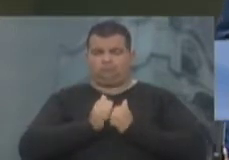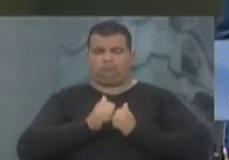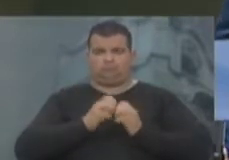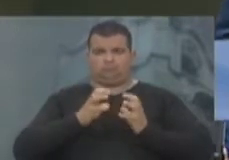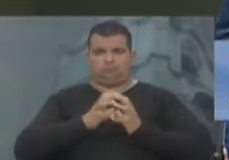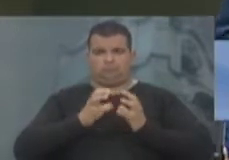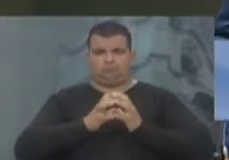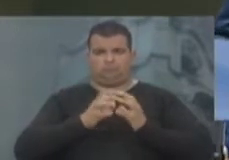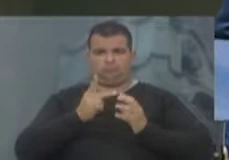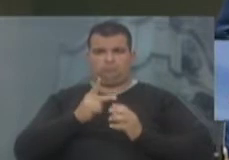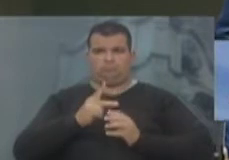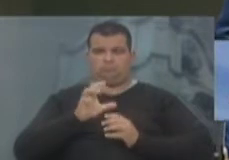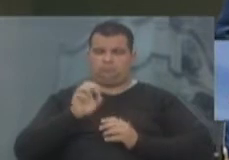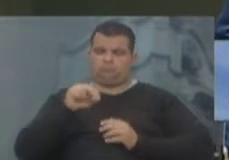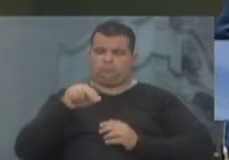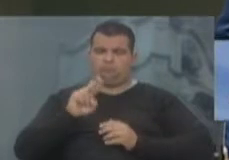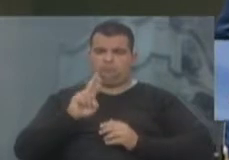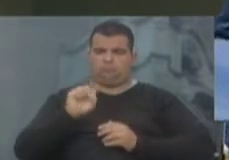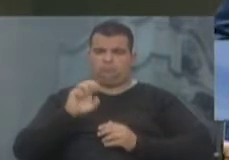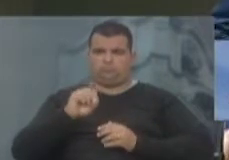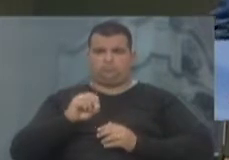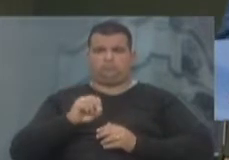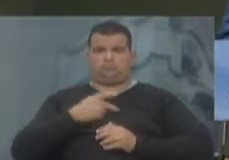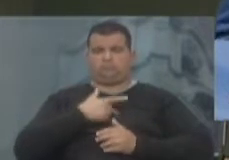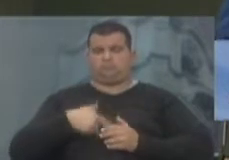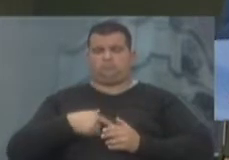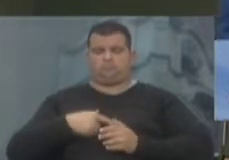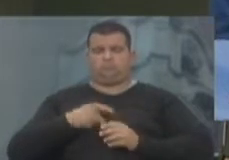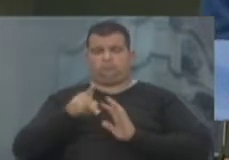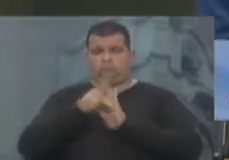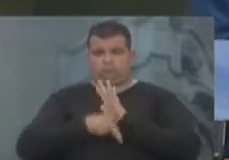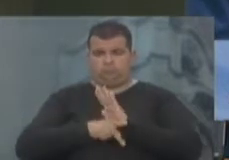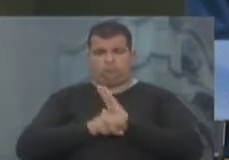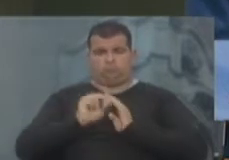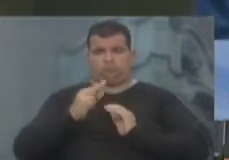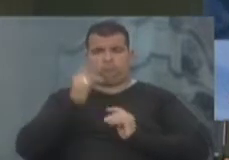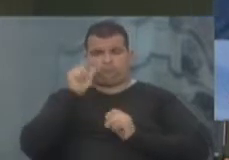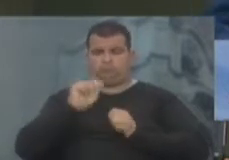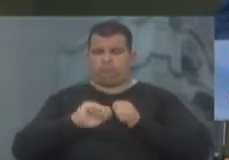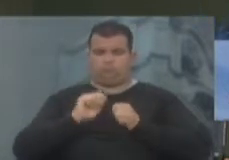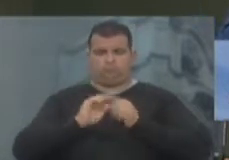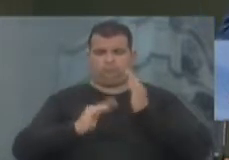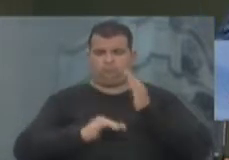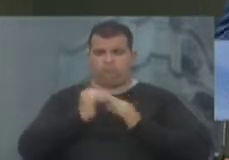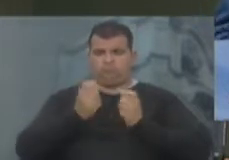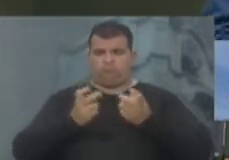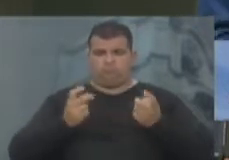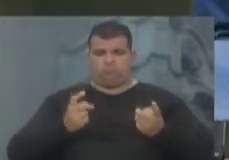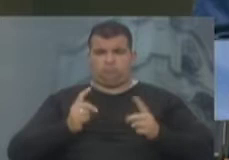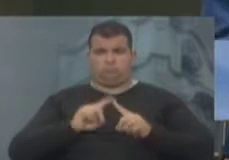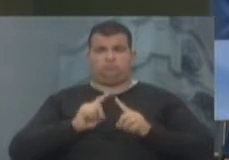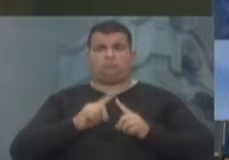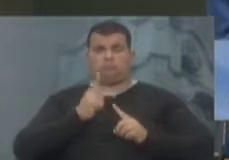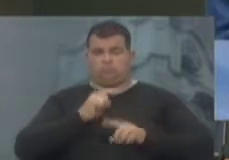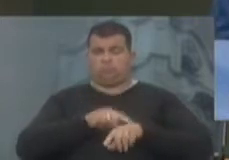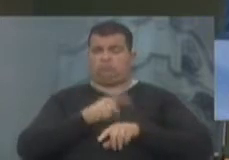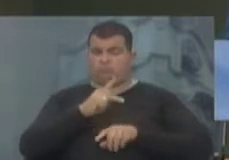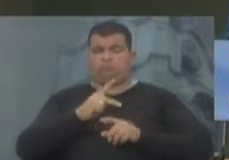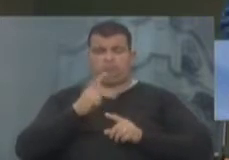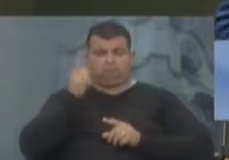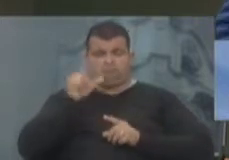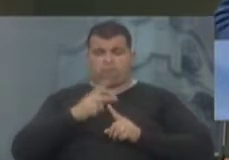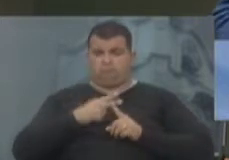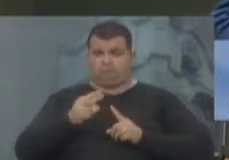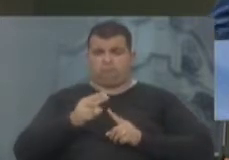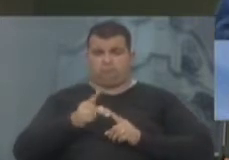ali o concurso público de projetos ou conseguir participar do pregão. Porque quando ele mesmo participou e venceu o